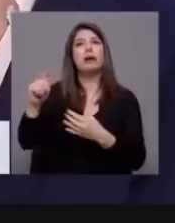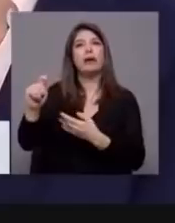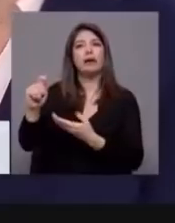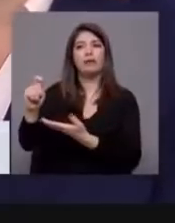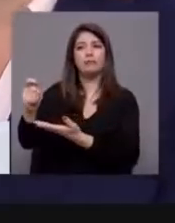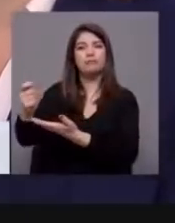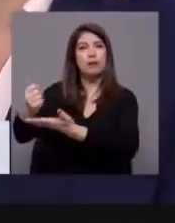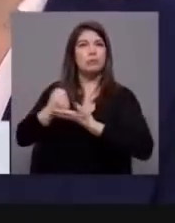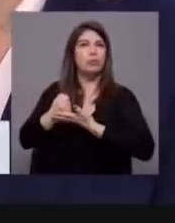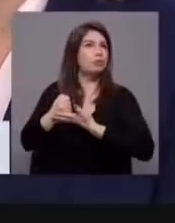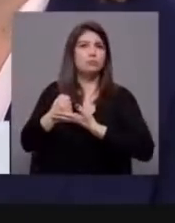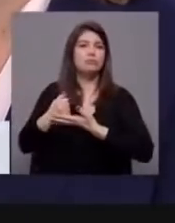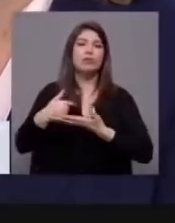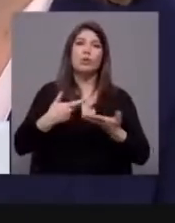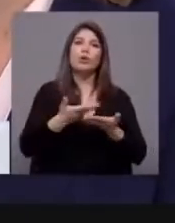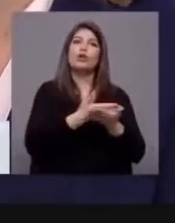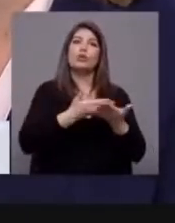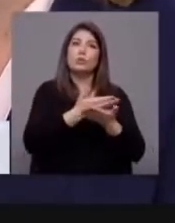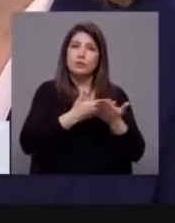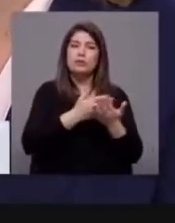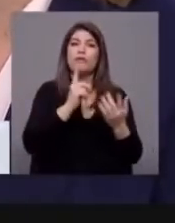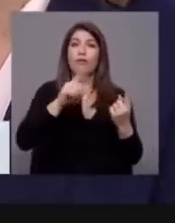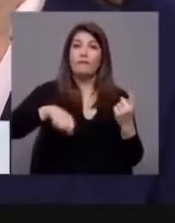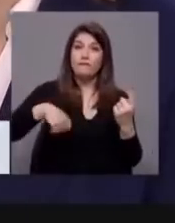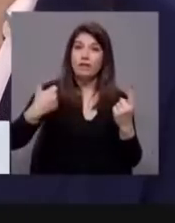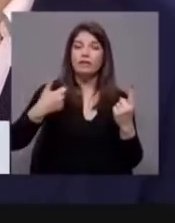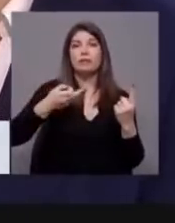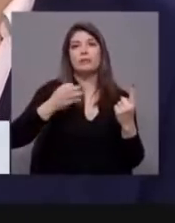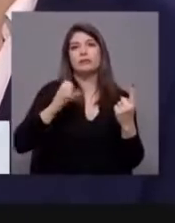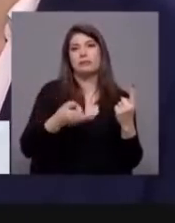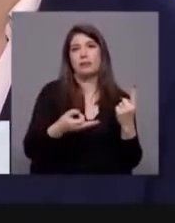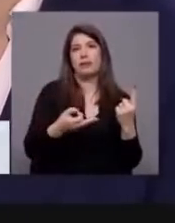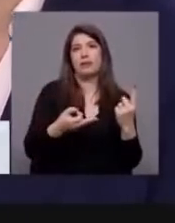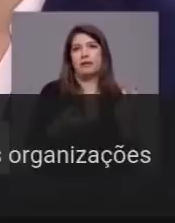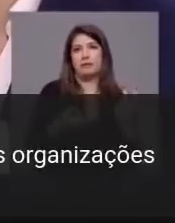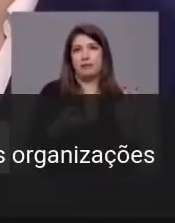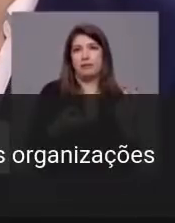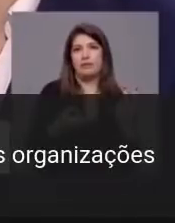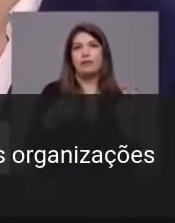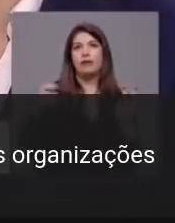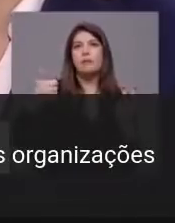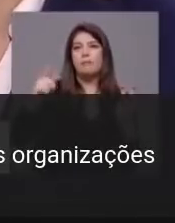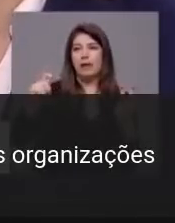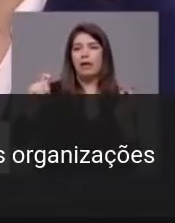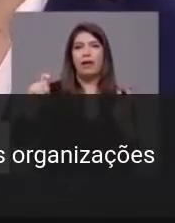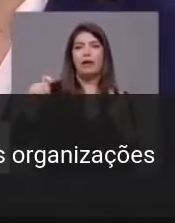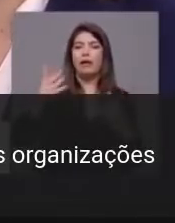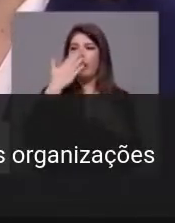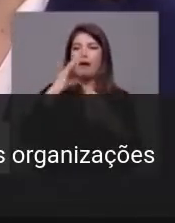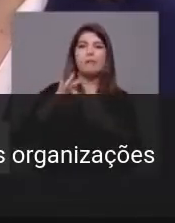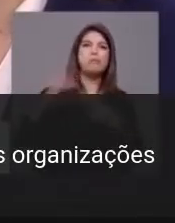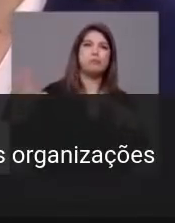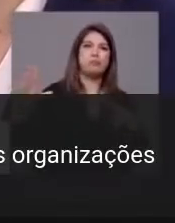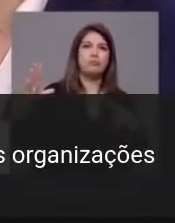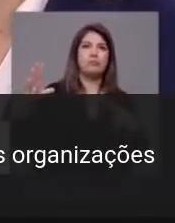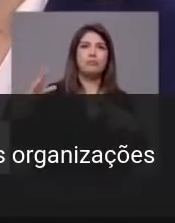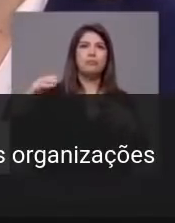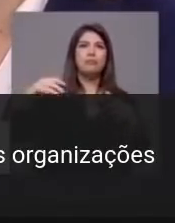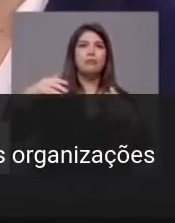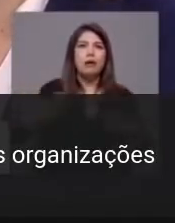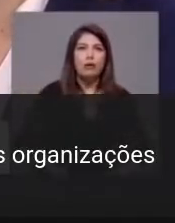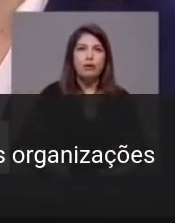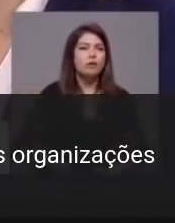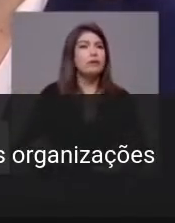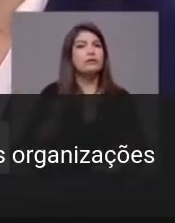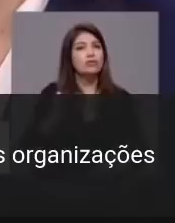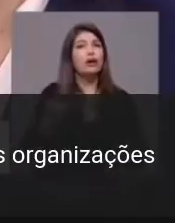Partido Comunista Português e com o Partido Ecologista Os Verdes. Portanto, o Bloco já rompeu, não foi este ano, já foi o ano passado. Por vontade do Bloco,